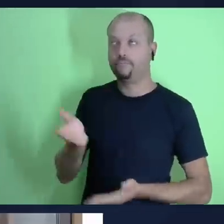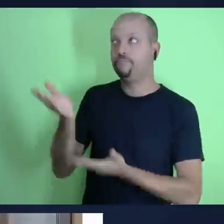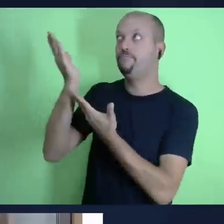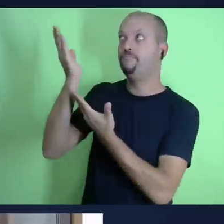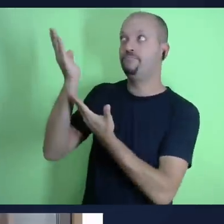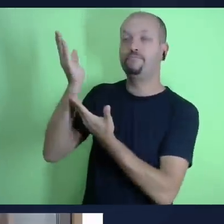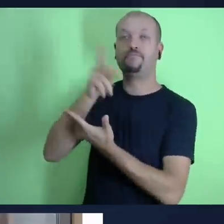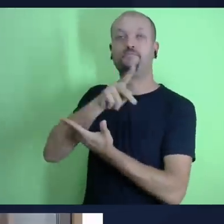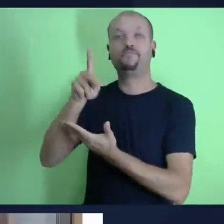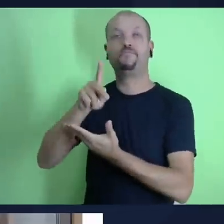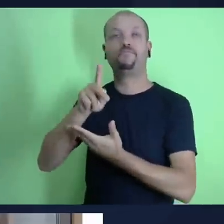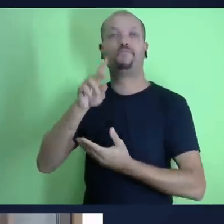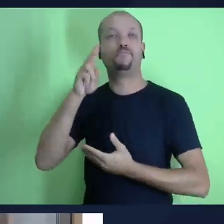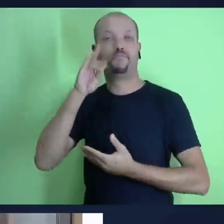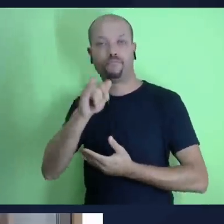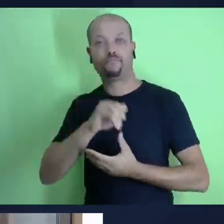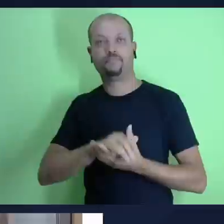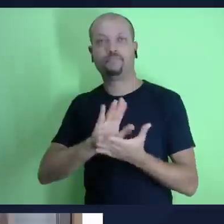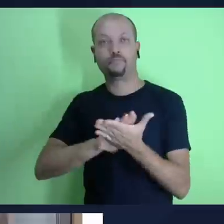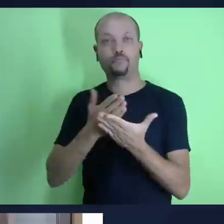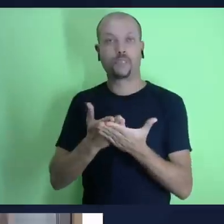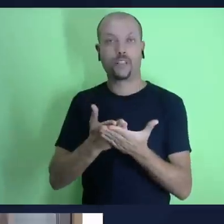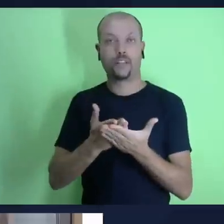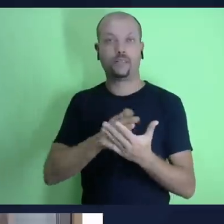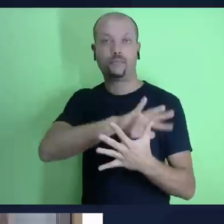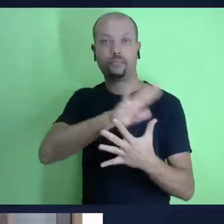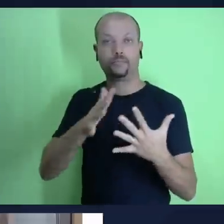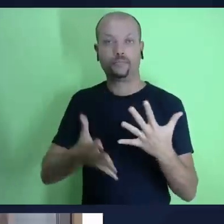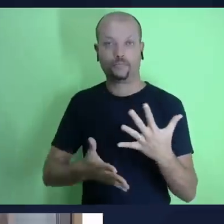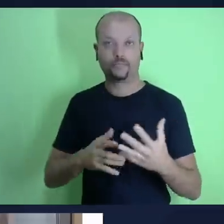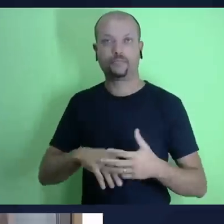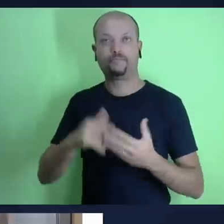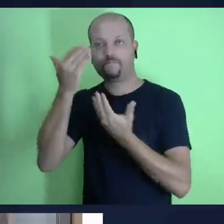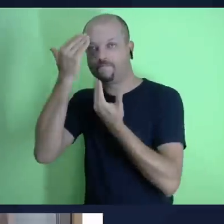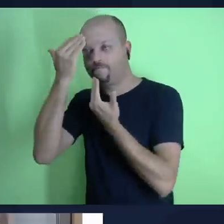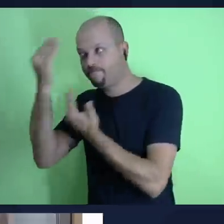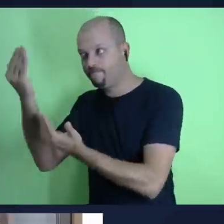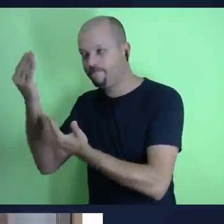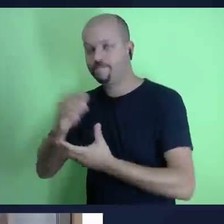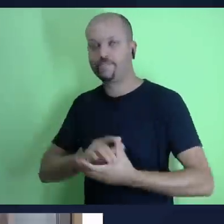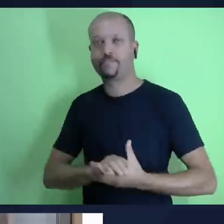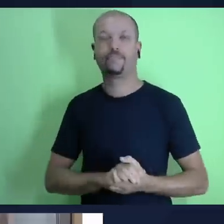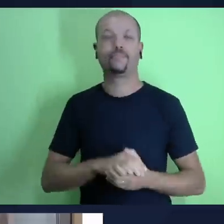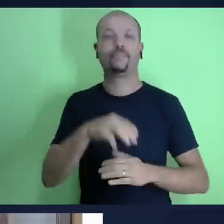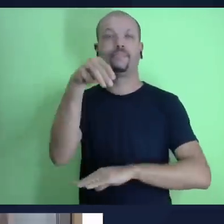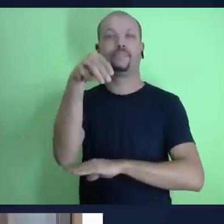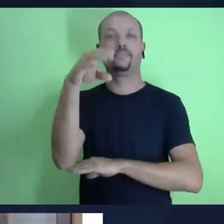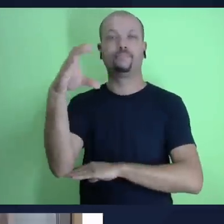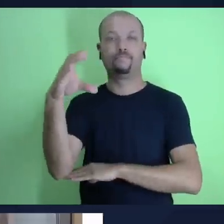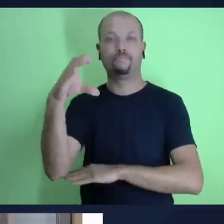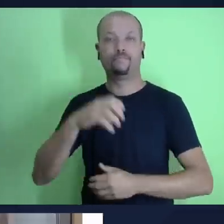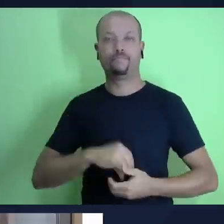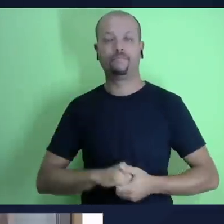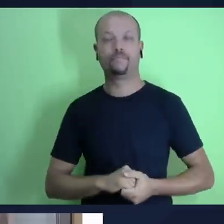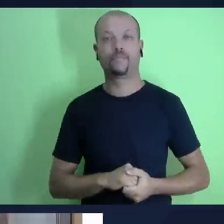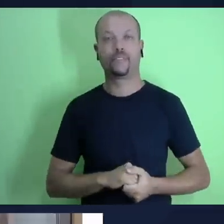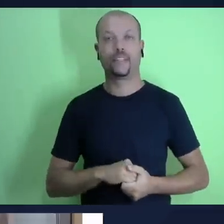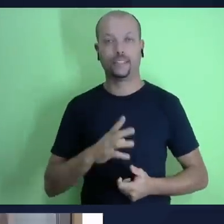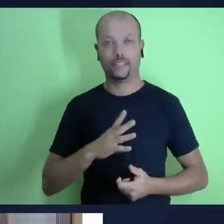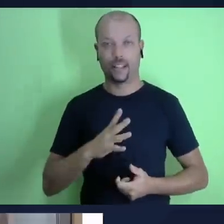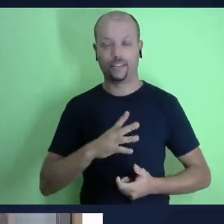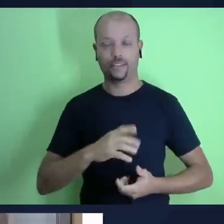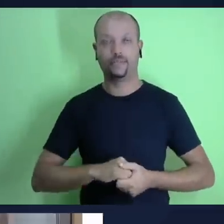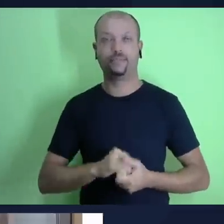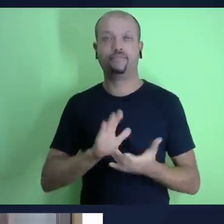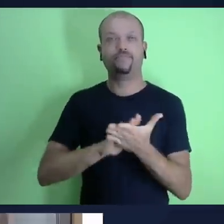acompanhar aqui acima também a minha esquerda o professor Vilmar o nosso intérprete de libras a quem eu agradeço diretamente de